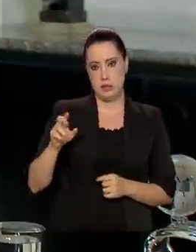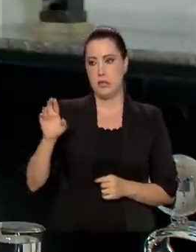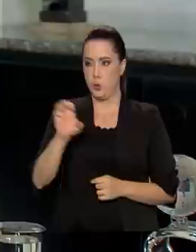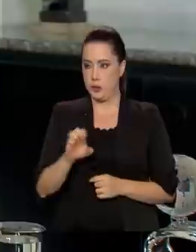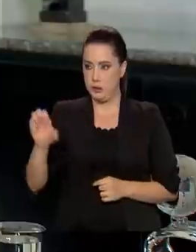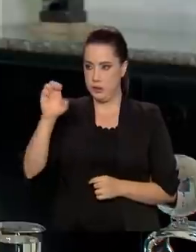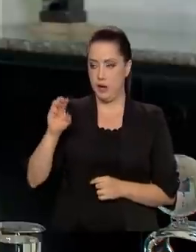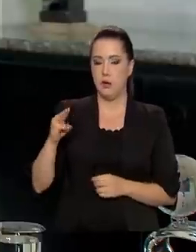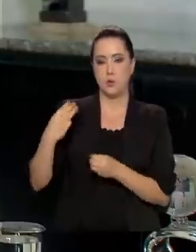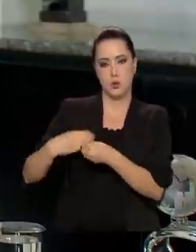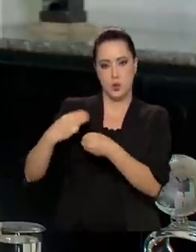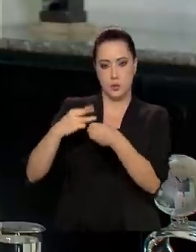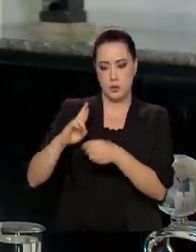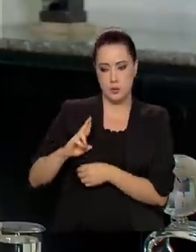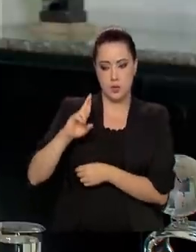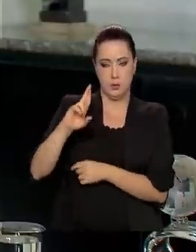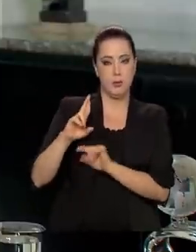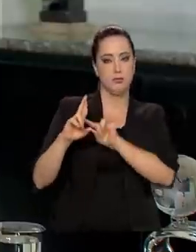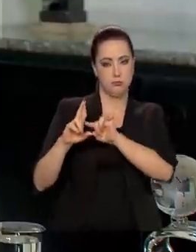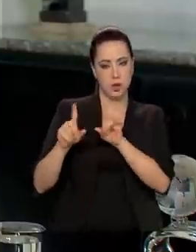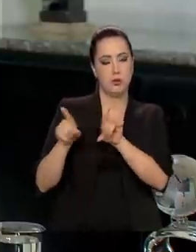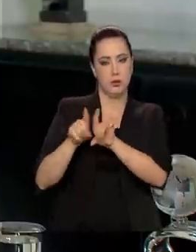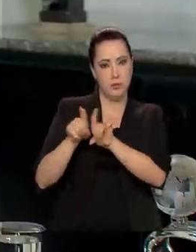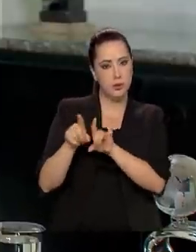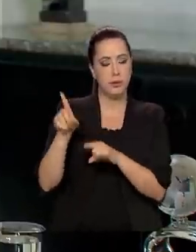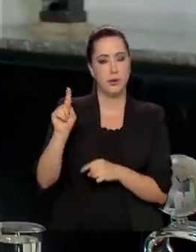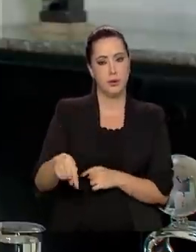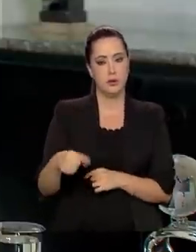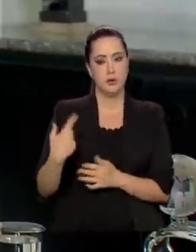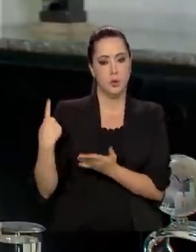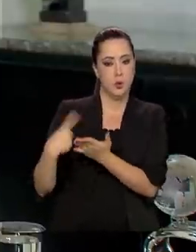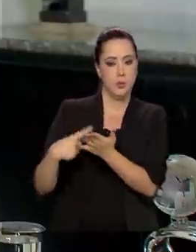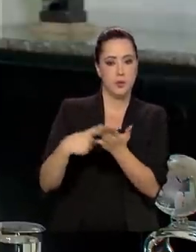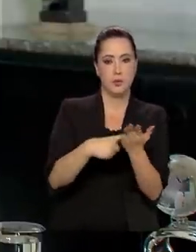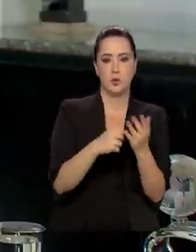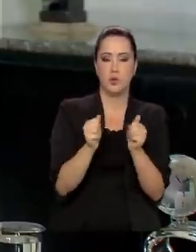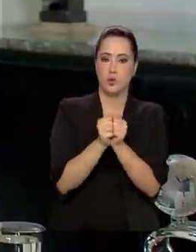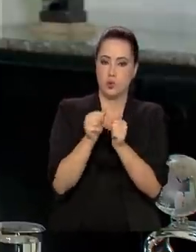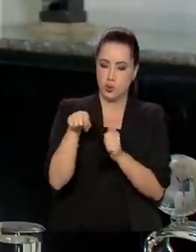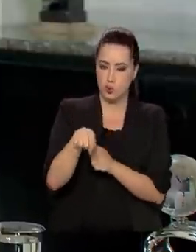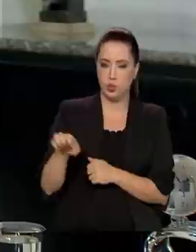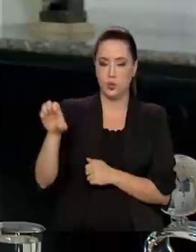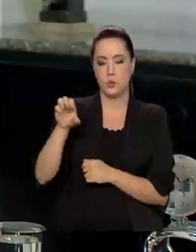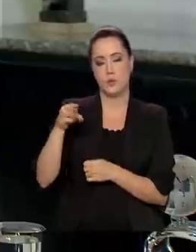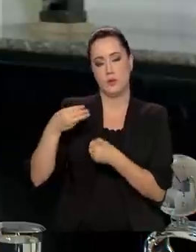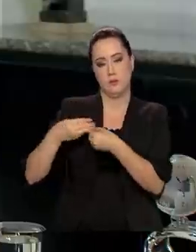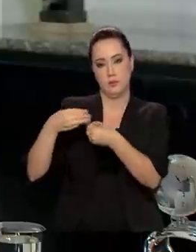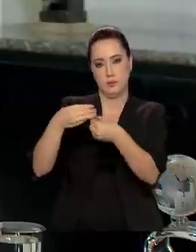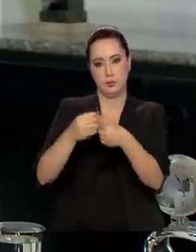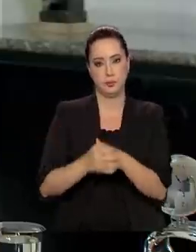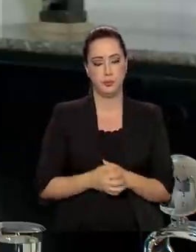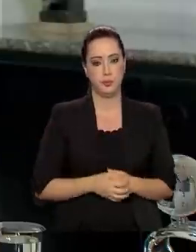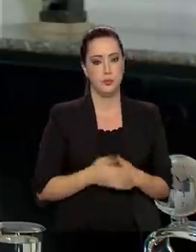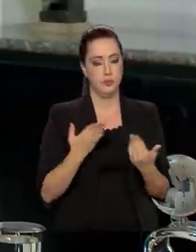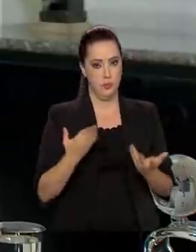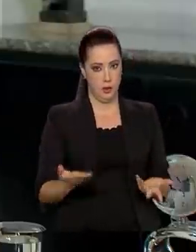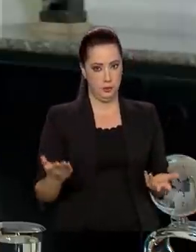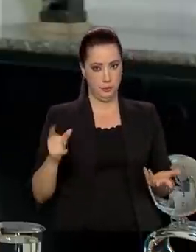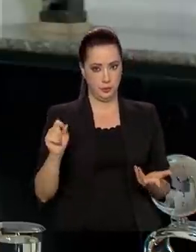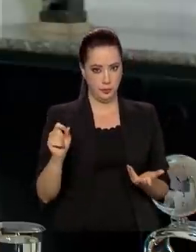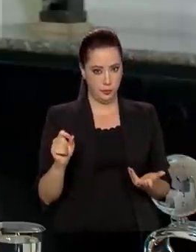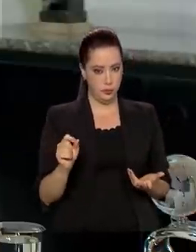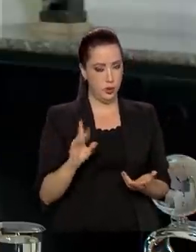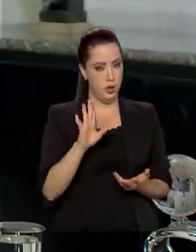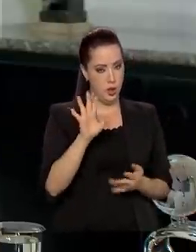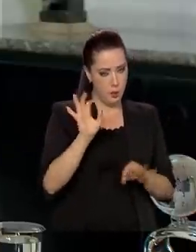no plano, pactuando-se as decisões do plano com CONAS e CONASEMES. Isso, plano.